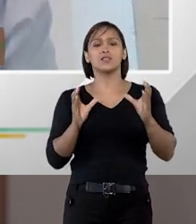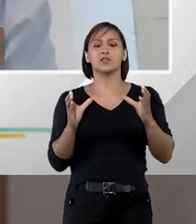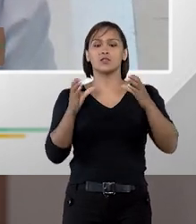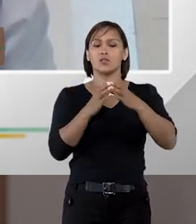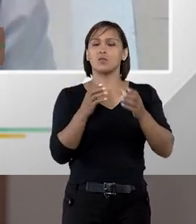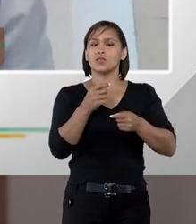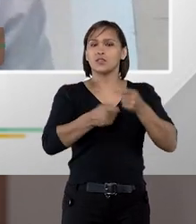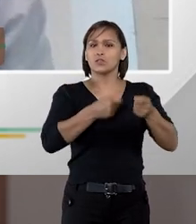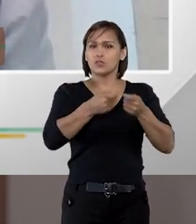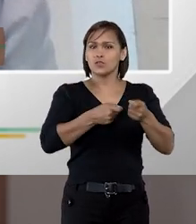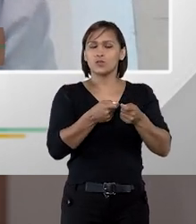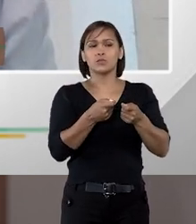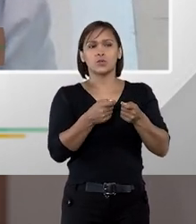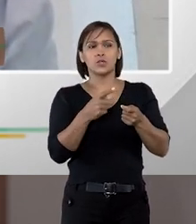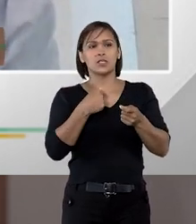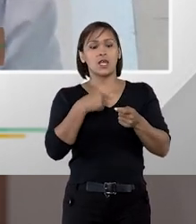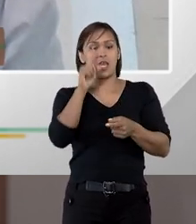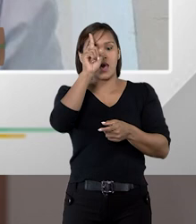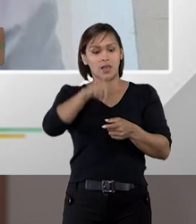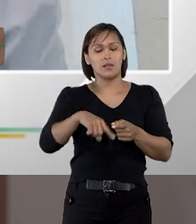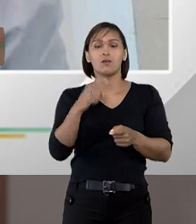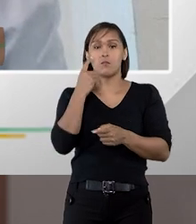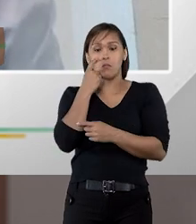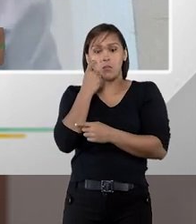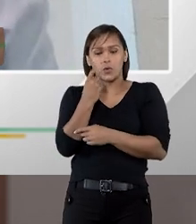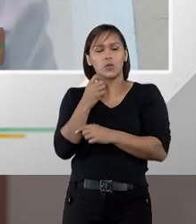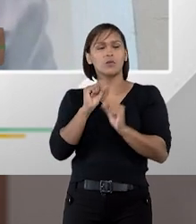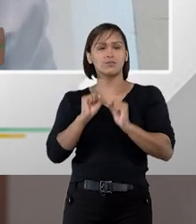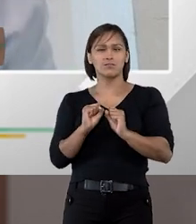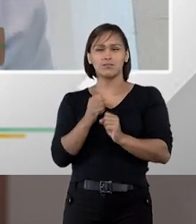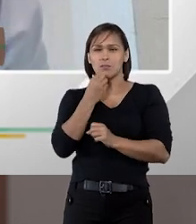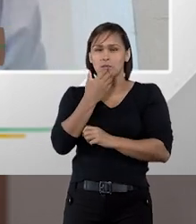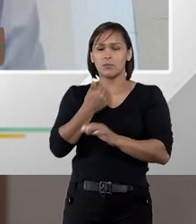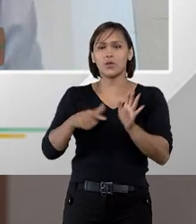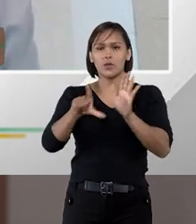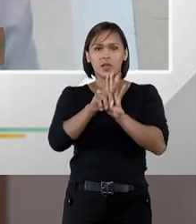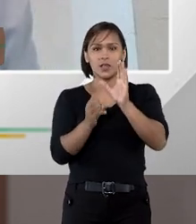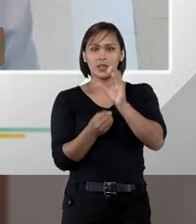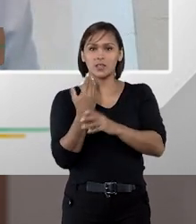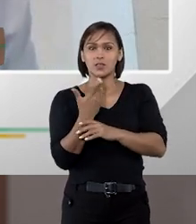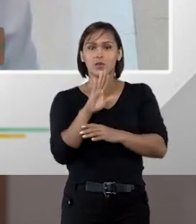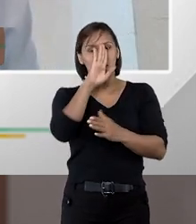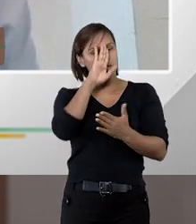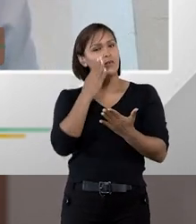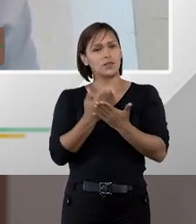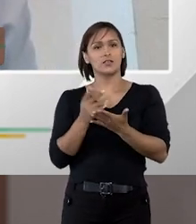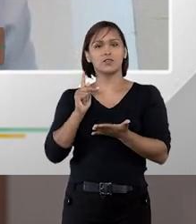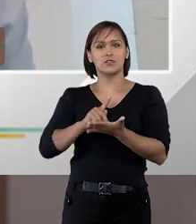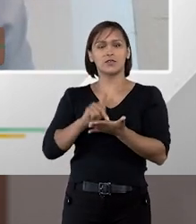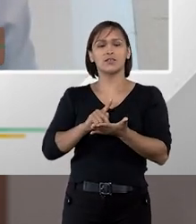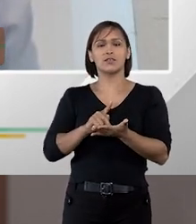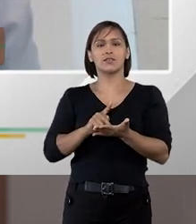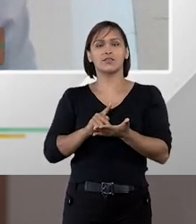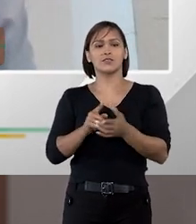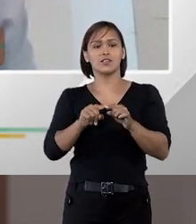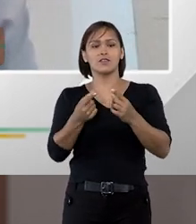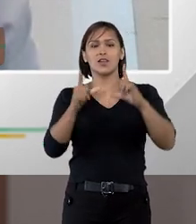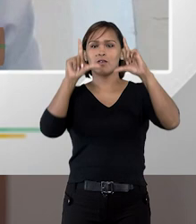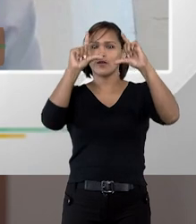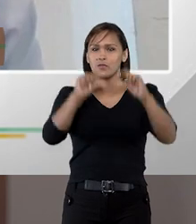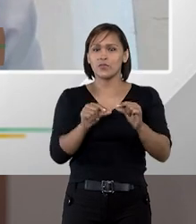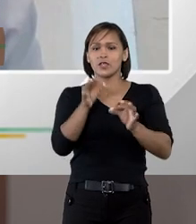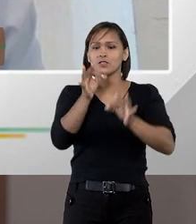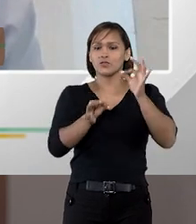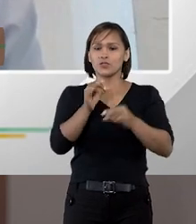comitê de disputas para mim é um ponto interessante aí criado pela lei e eu acredito que vai efetivamente